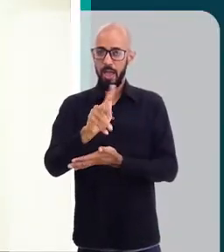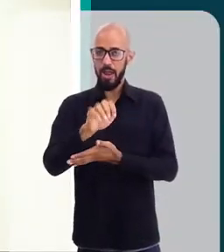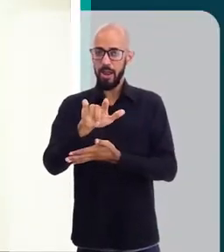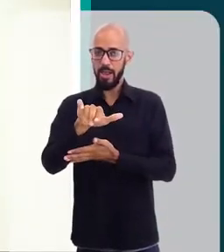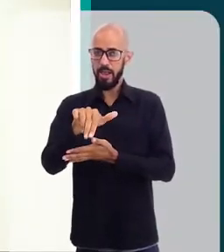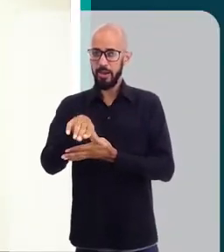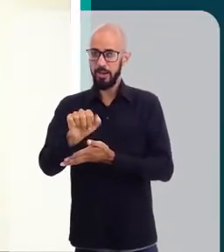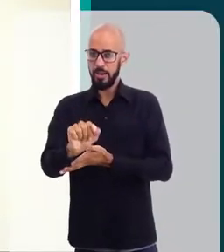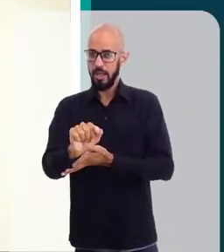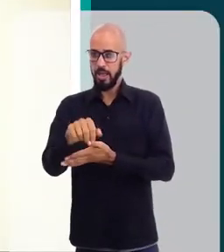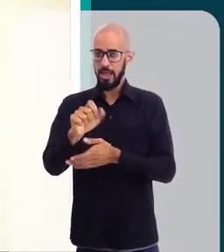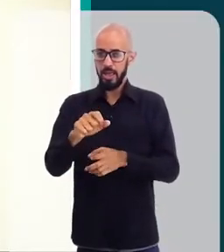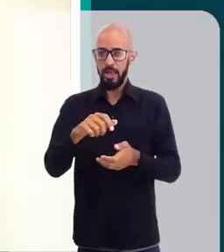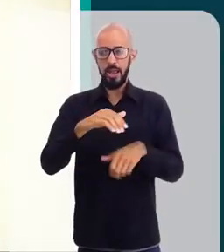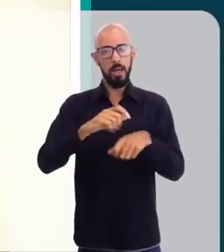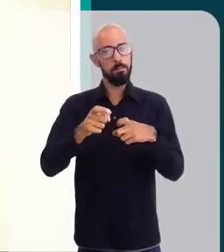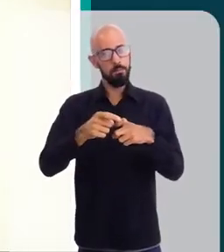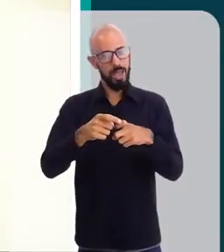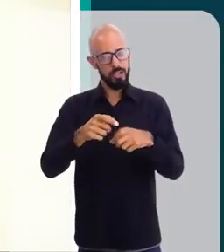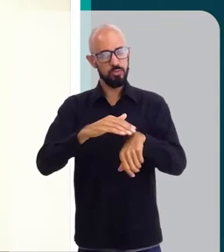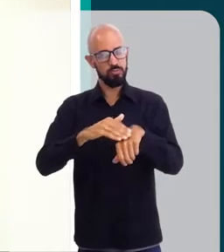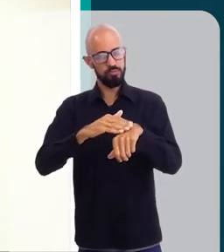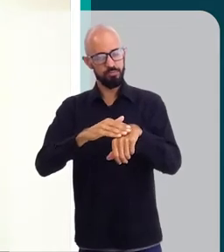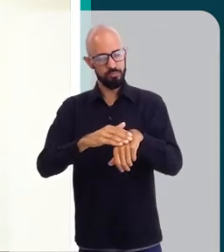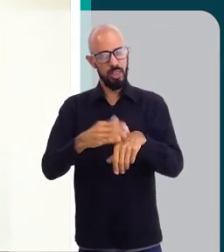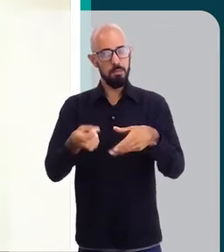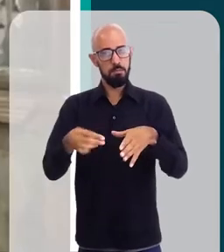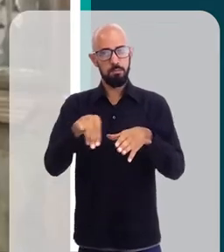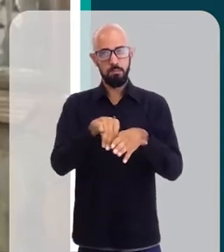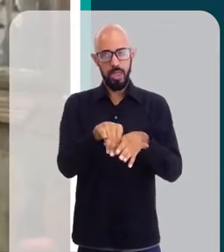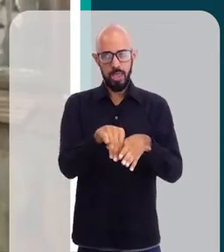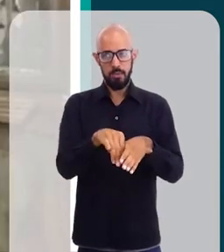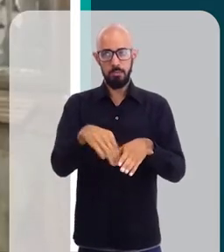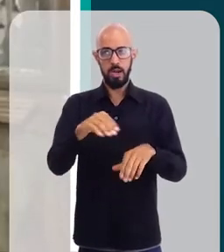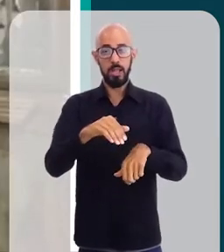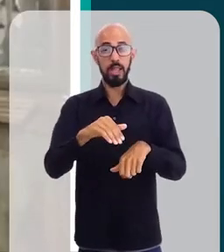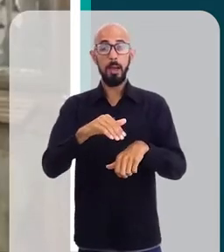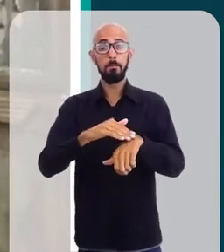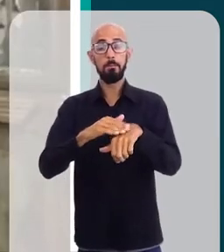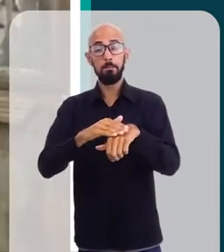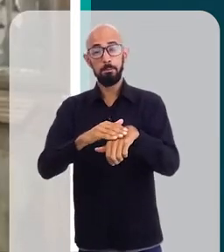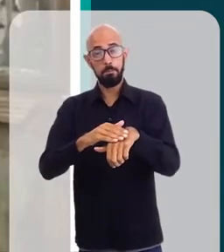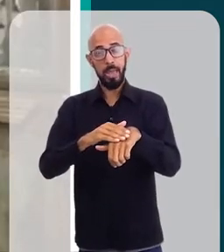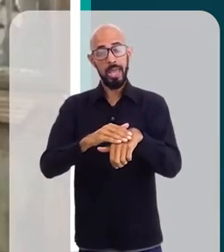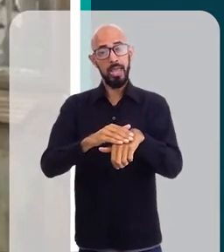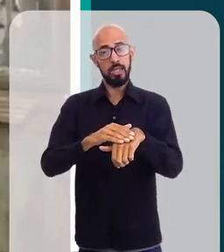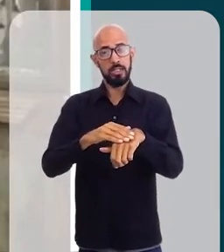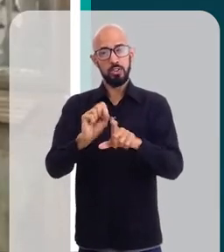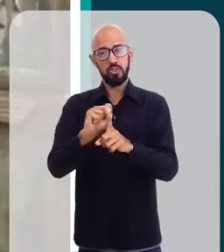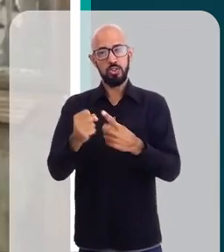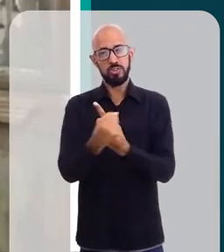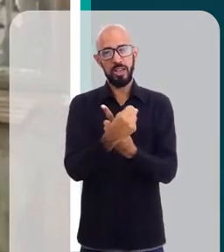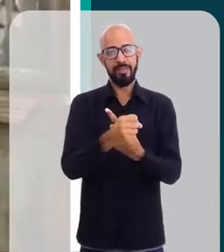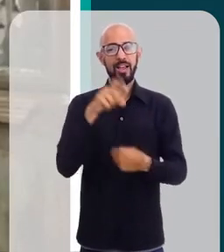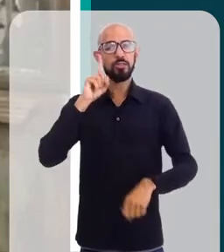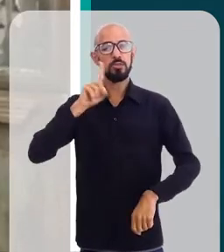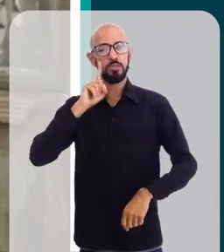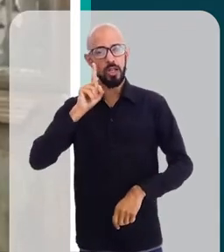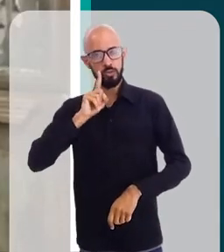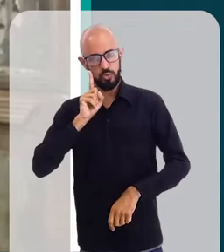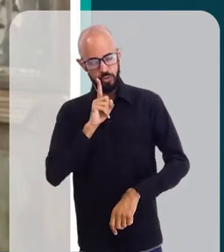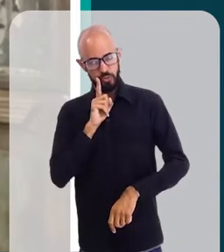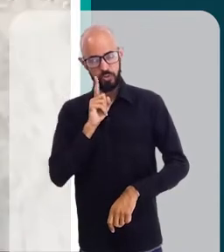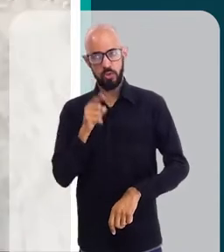dermatologista, membra da Skin of Color Society, que é referência em estudos para pele não brancas nos Estados